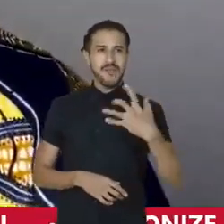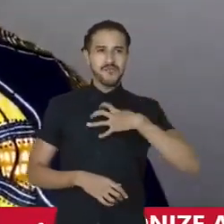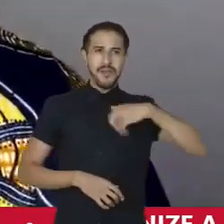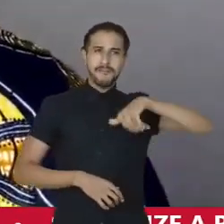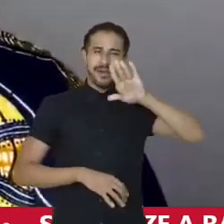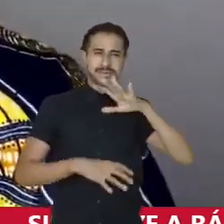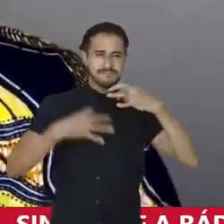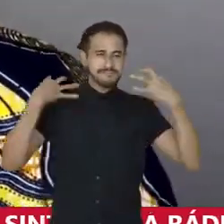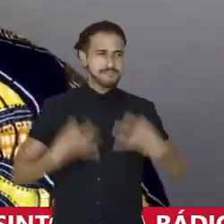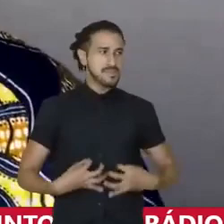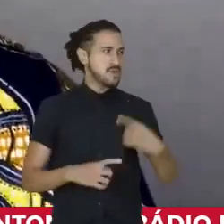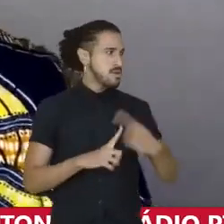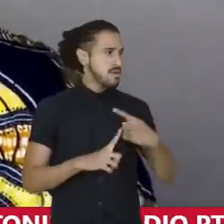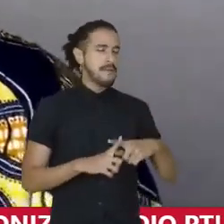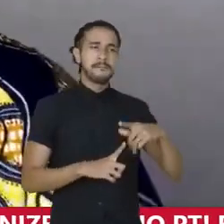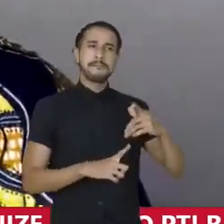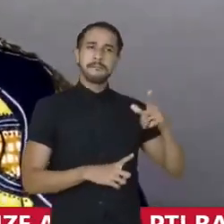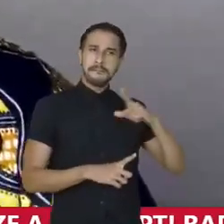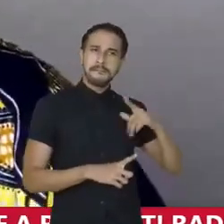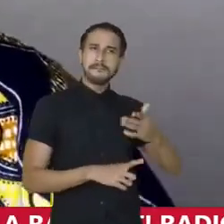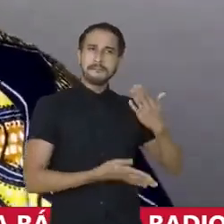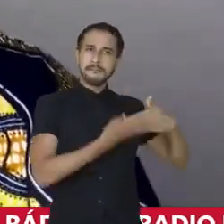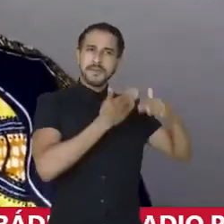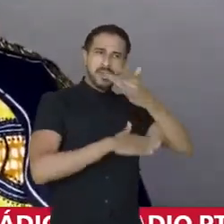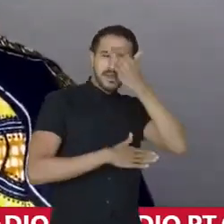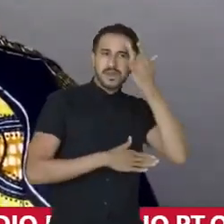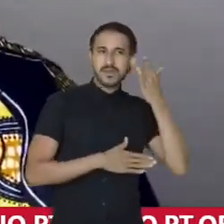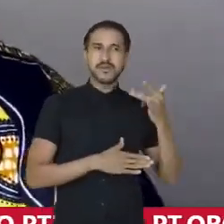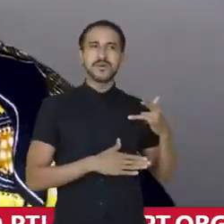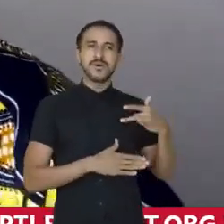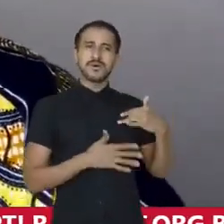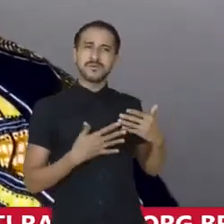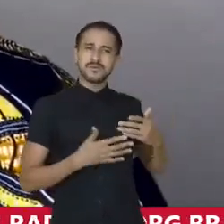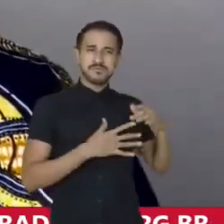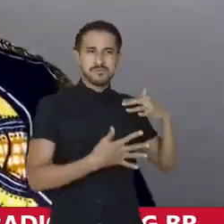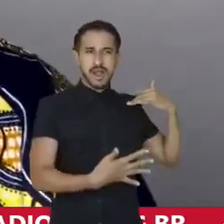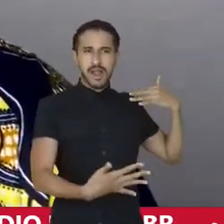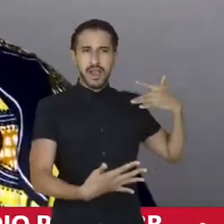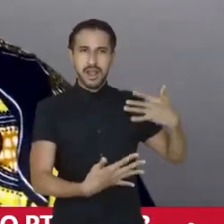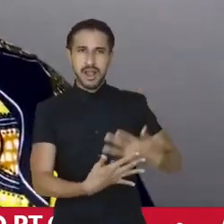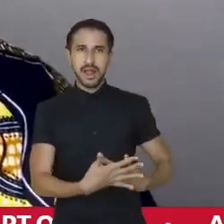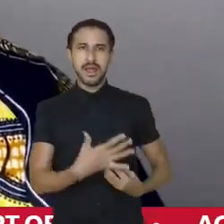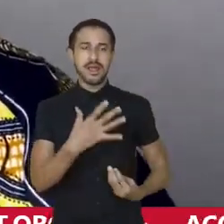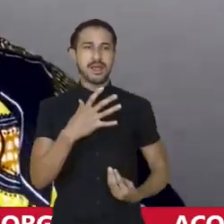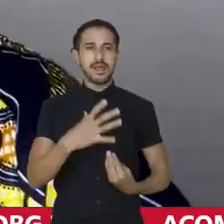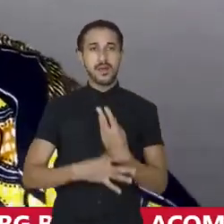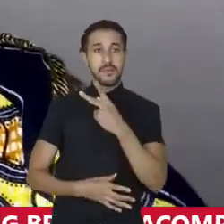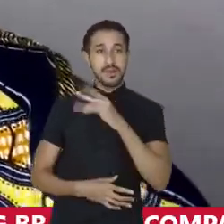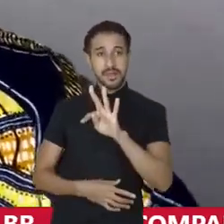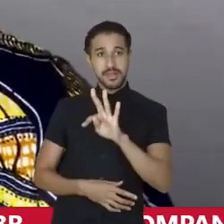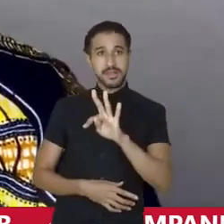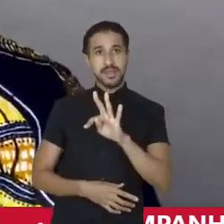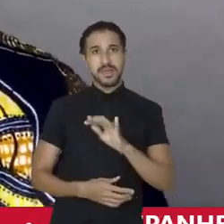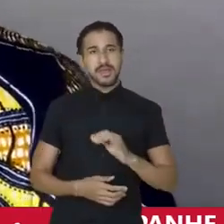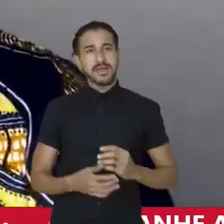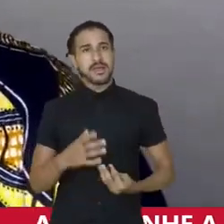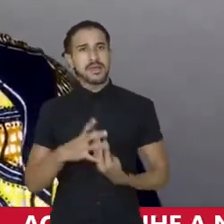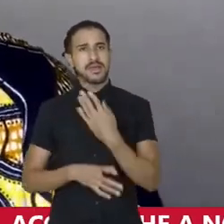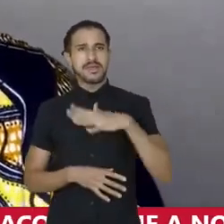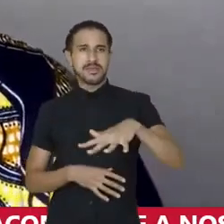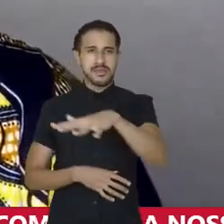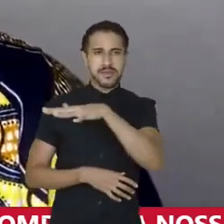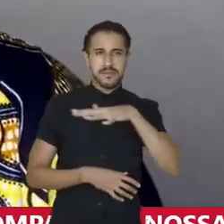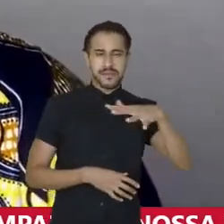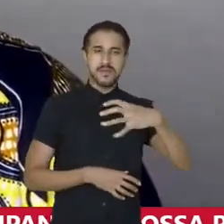consistente porque existiam pessoas e existem que constroem o Partido dos Trabalhadores, que constroem esses